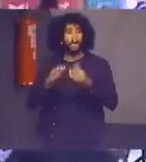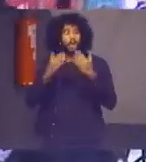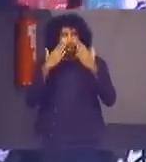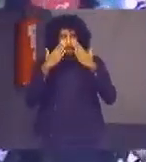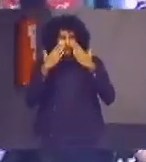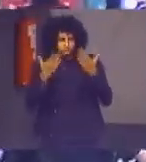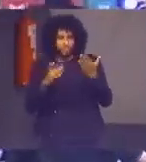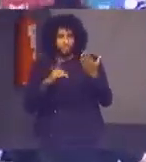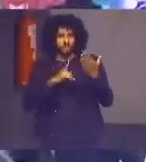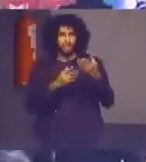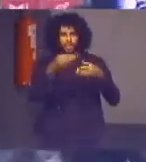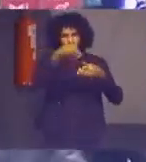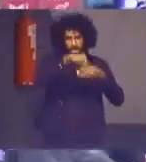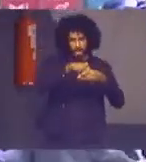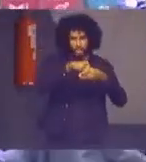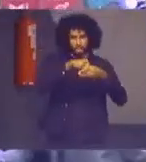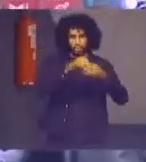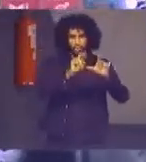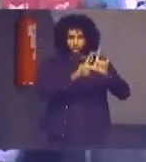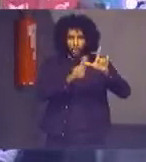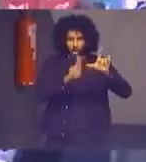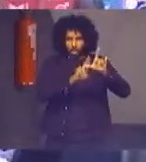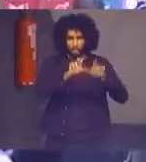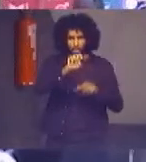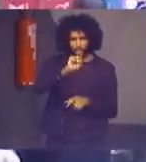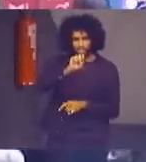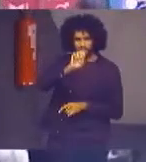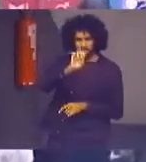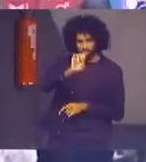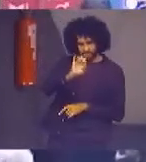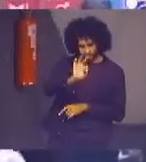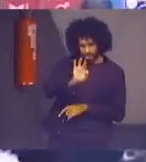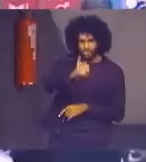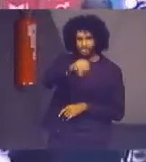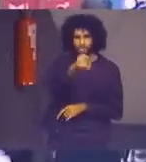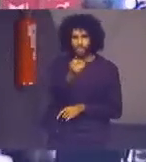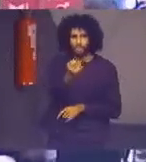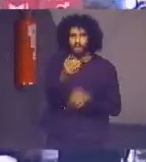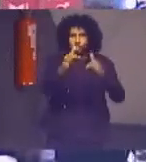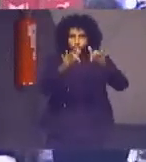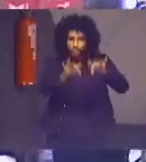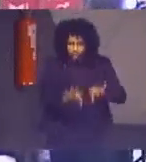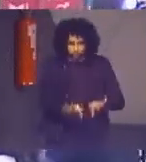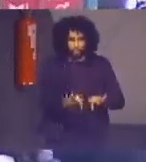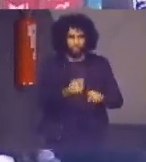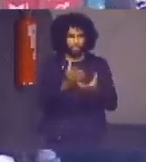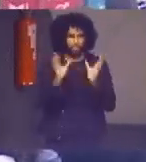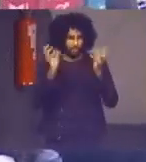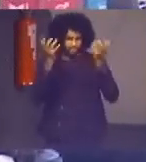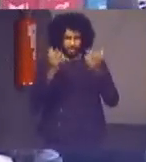no portal do STJ após o encerramento do evento olá ó